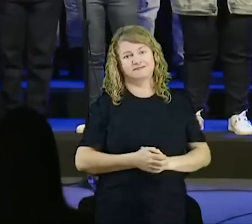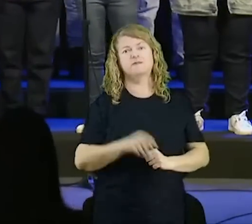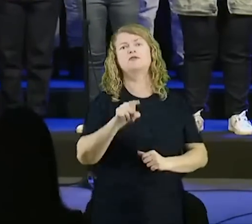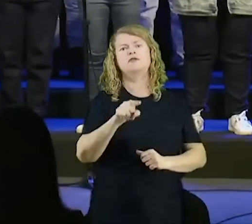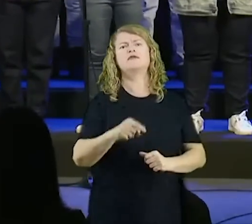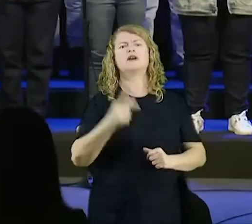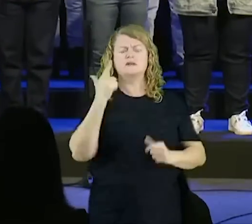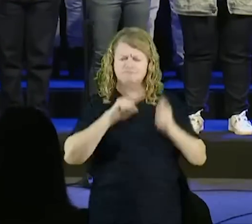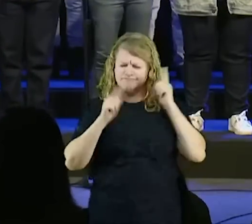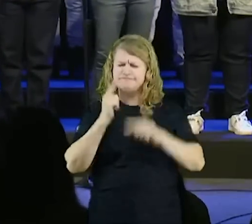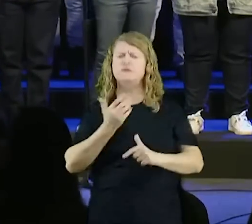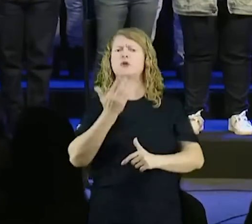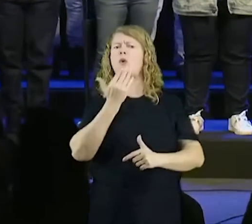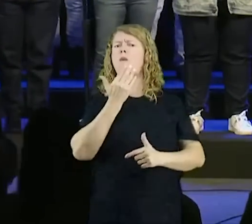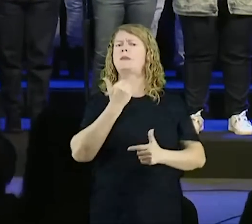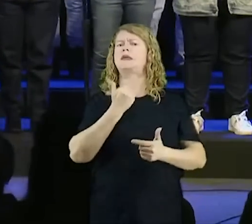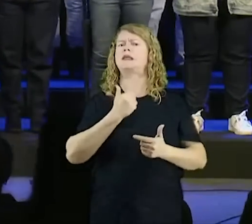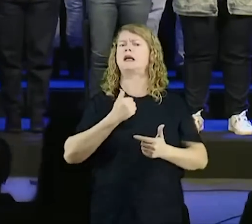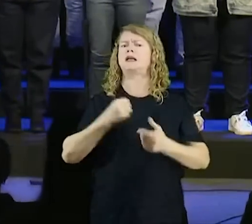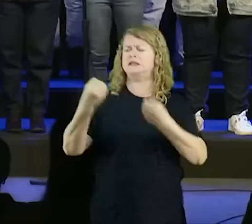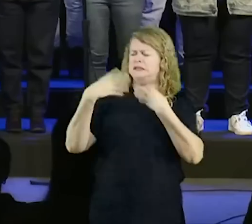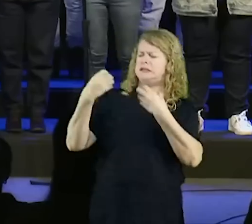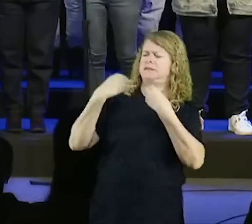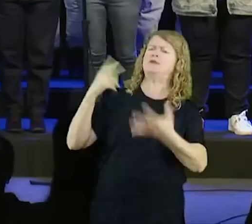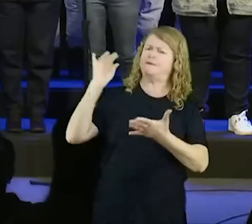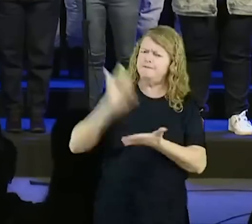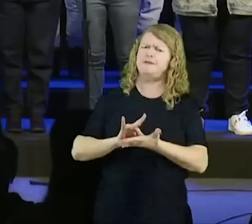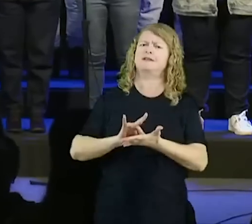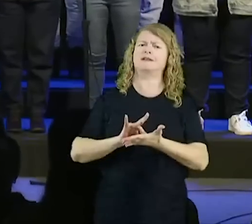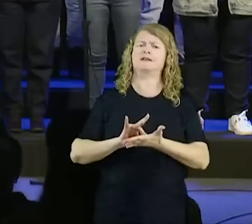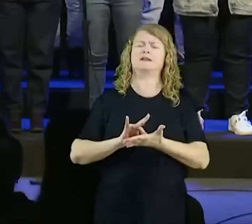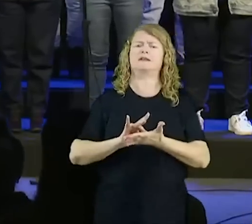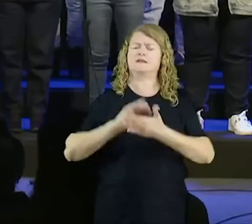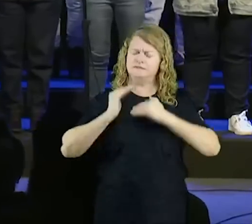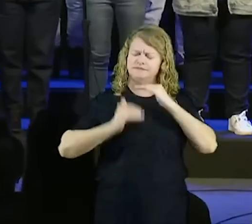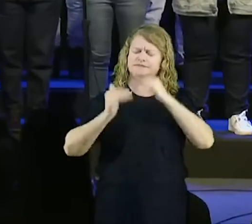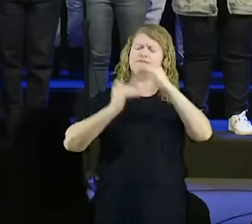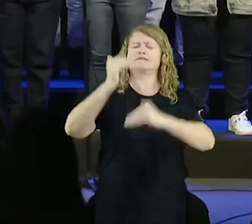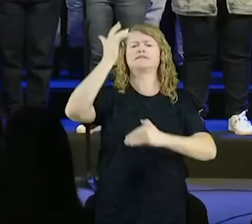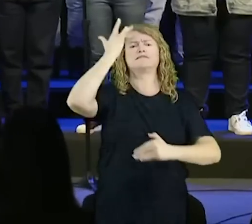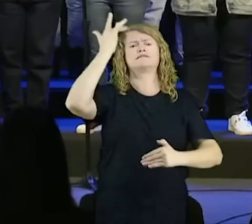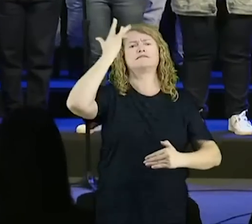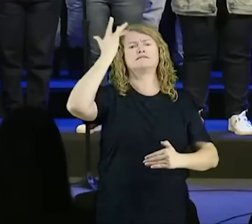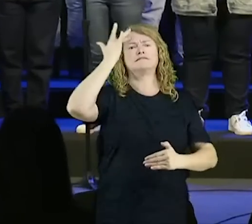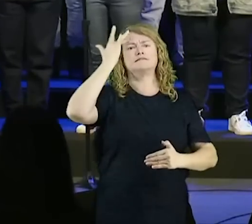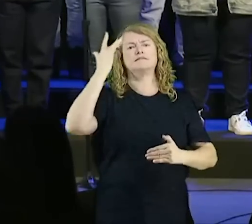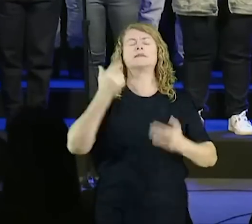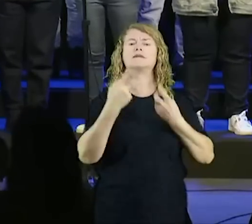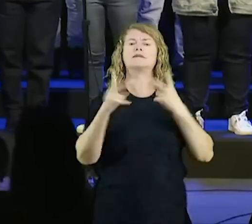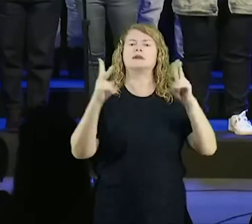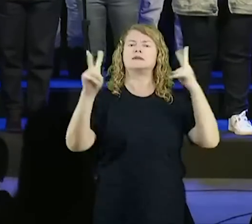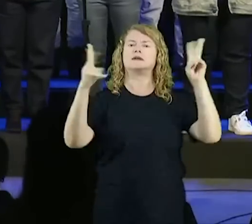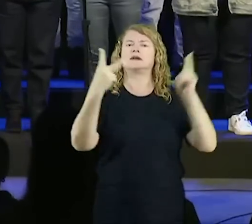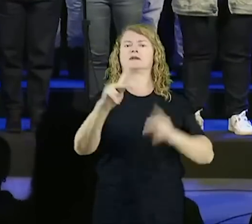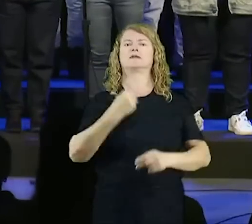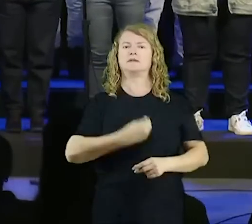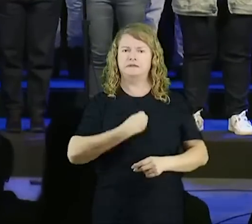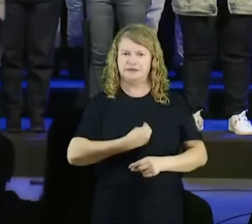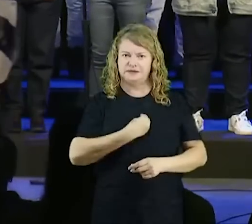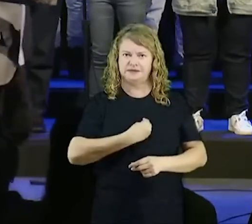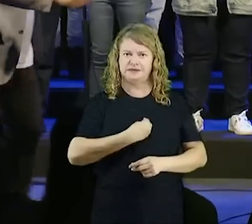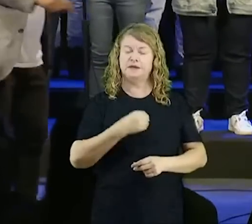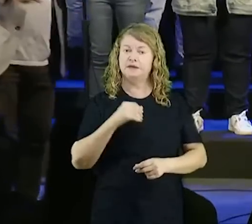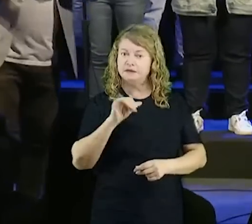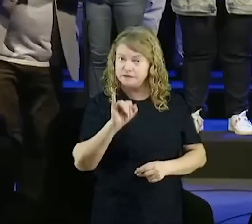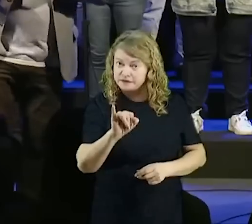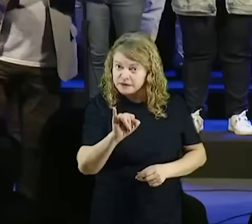sólido, para você criar uma musculatura espiritual, para você vencer na sua vida, se você não